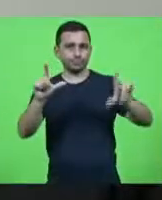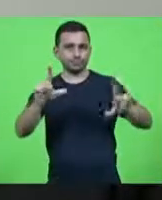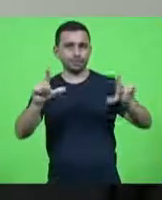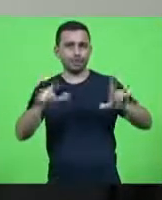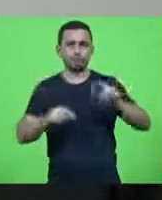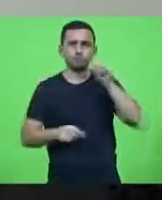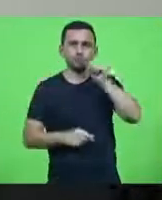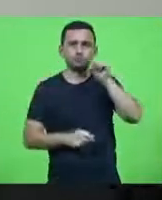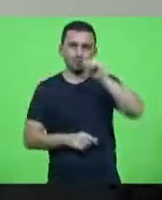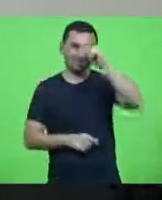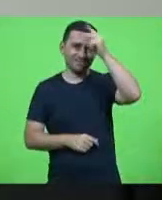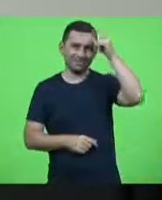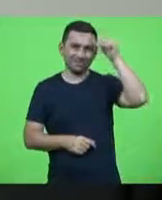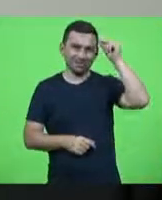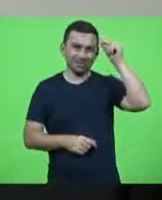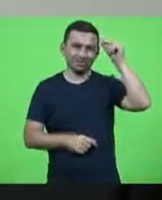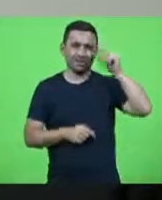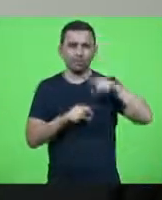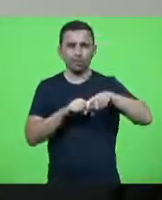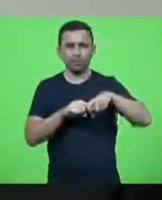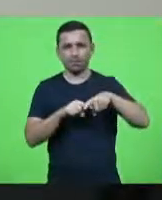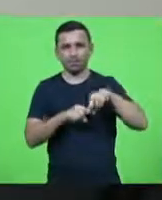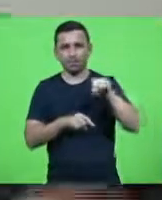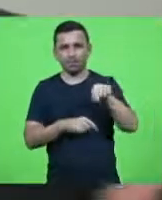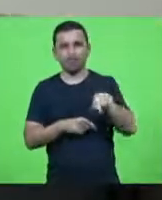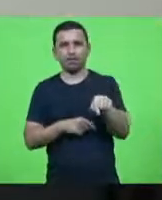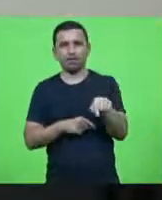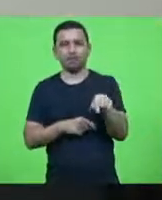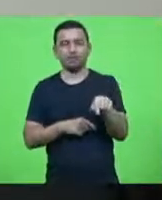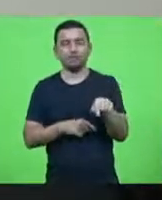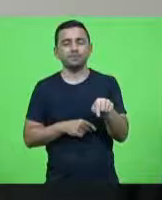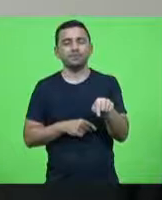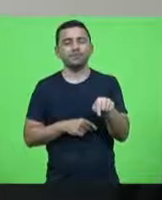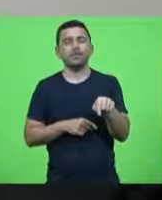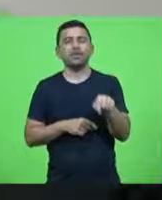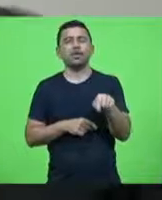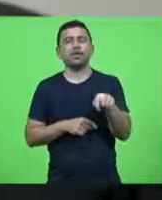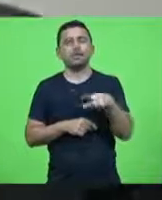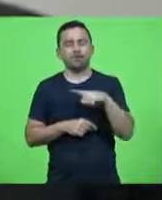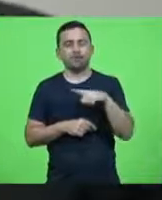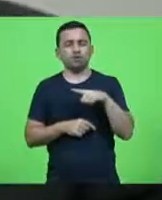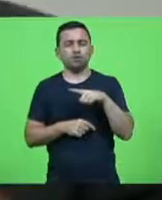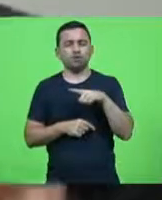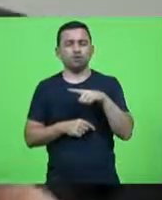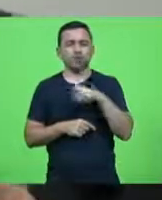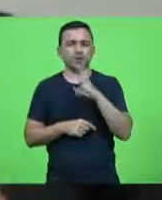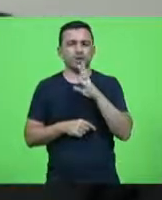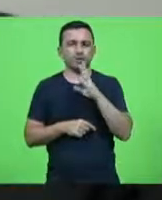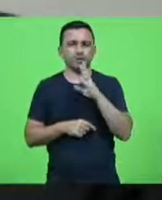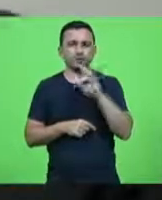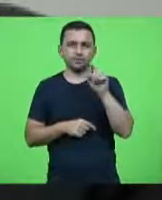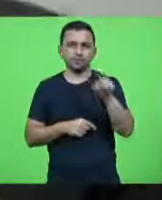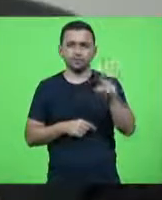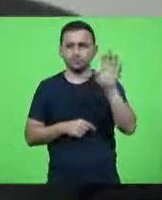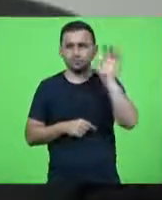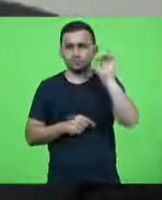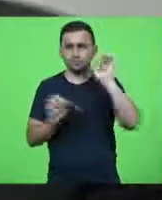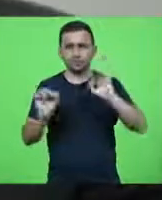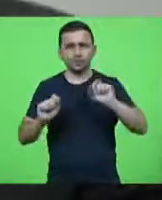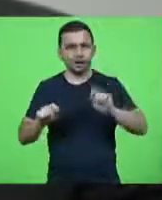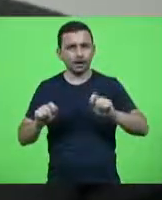que eu sugiro a todos que assim assistam quem precisar eu tenho o áudio dela dessa entrevista a prefeita disse o seguinte